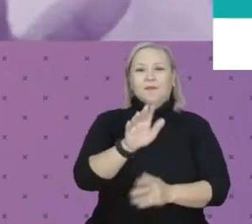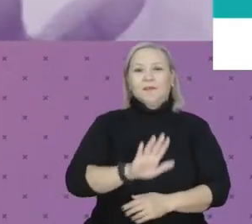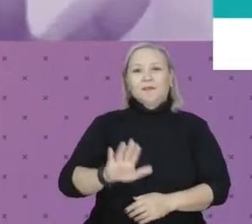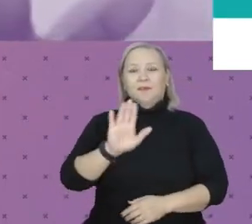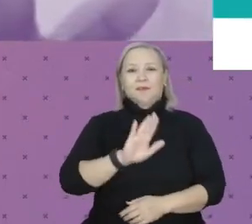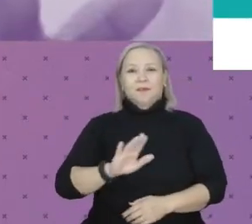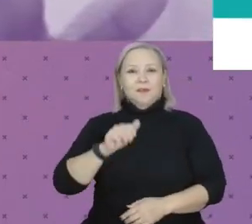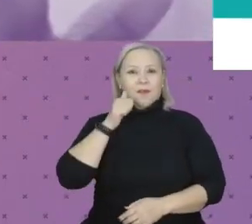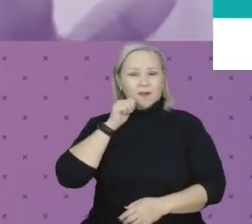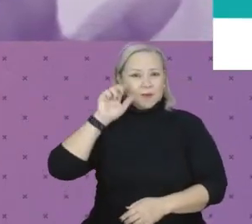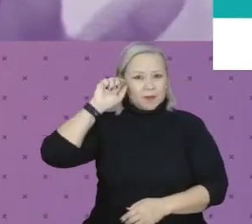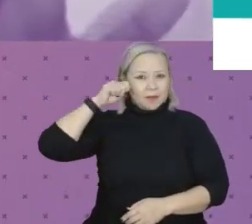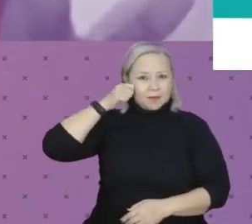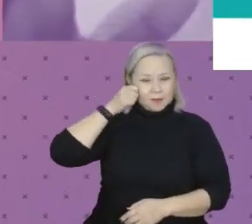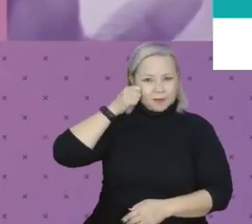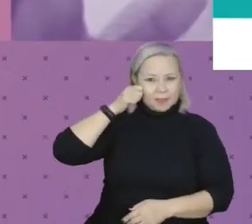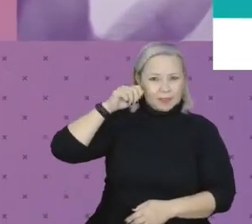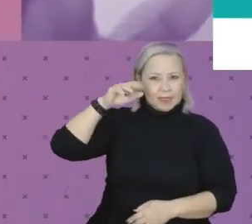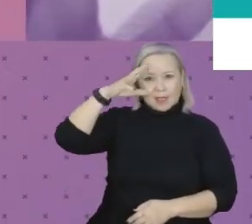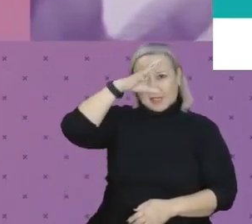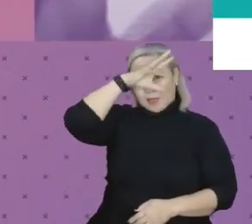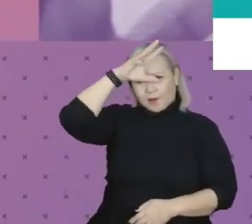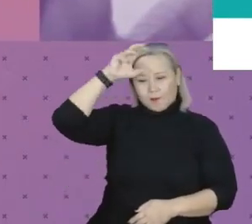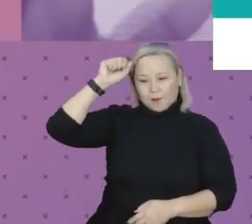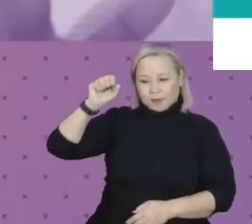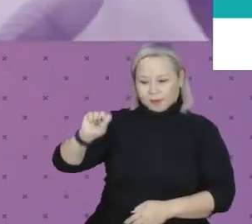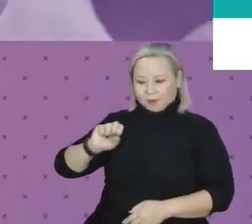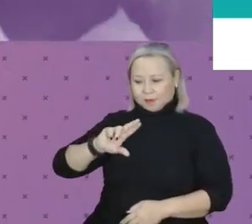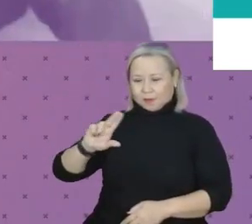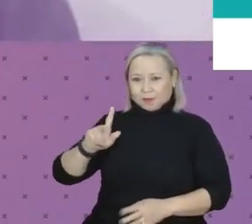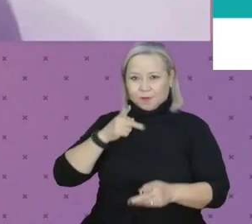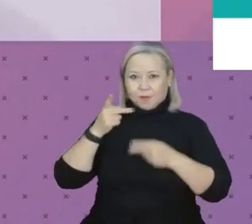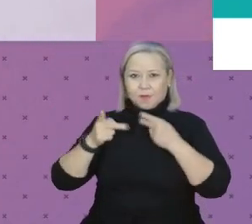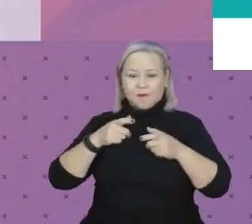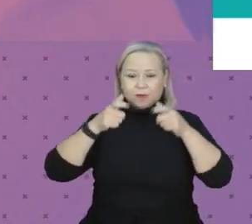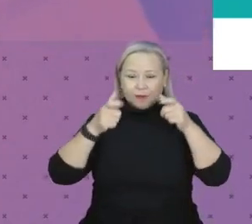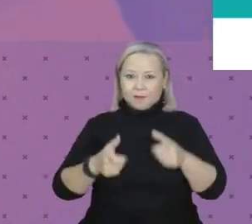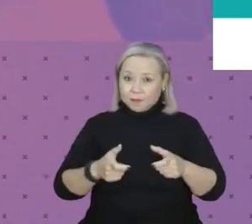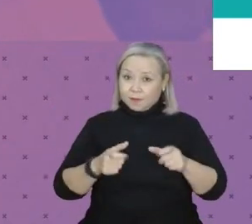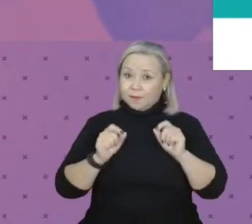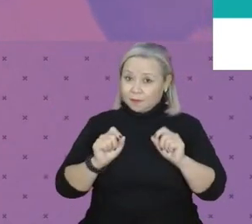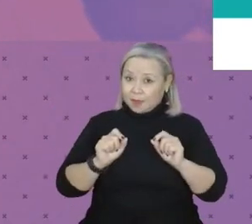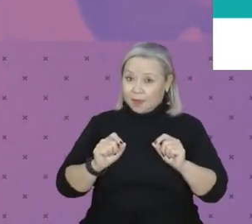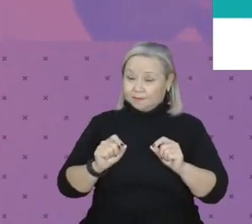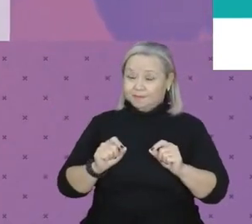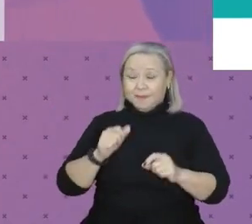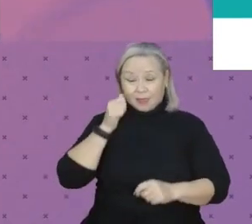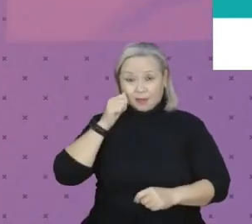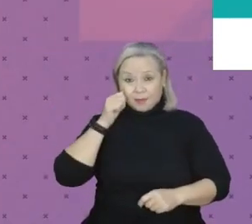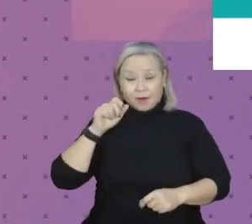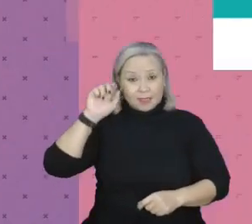Grosso do Sul, Romilda Pizani, para falar sobre o espaço das mulheres negras na política.